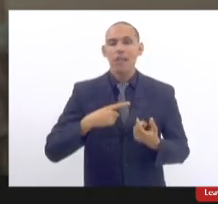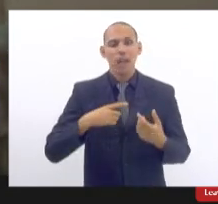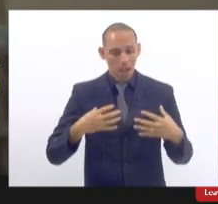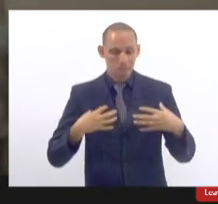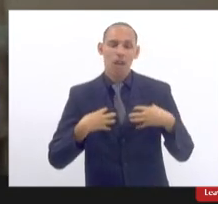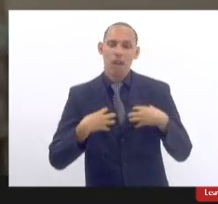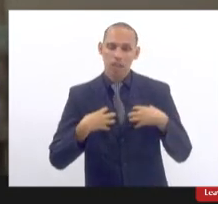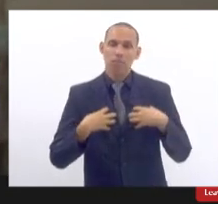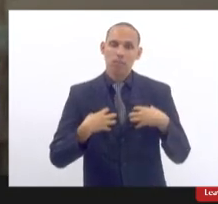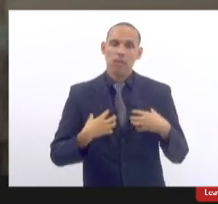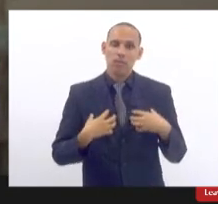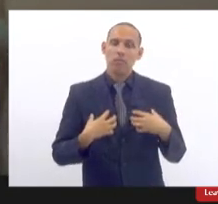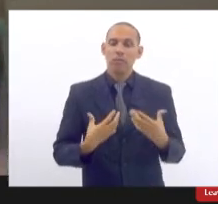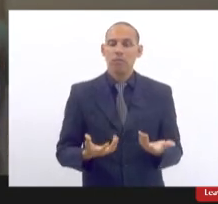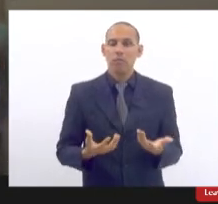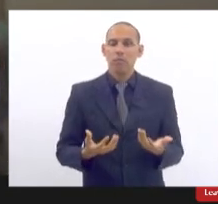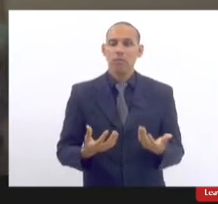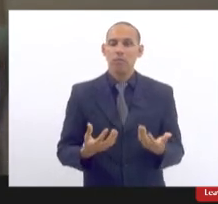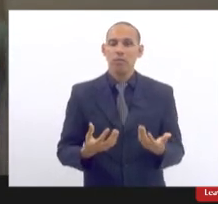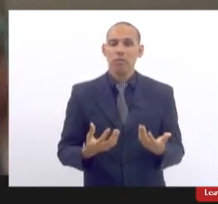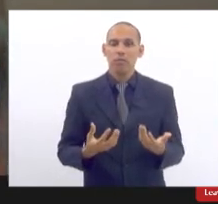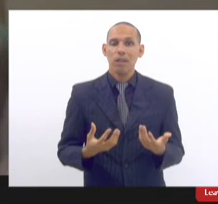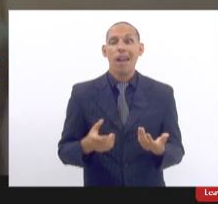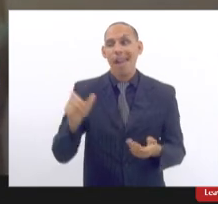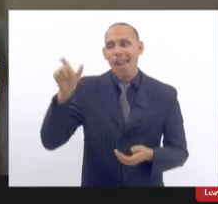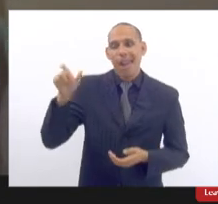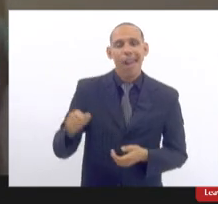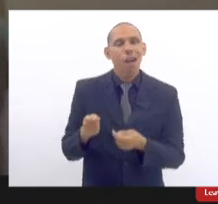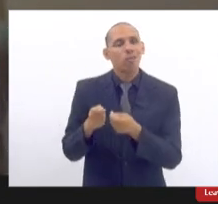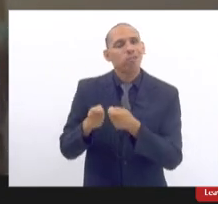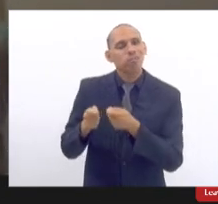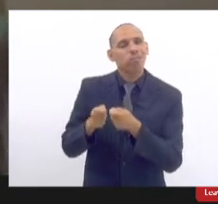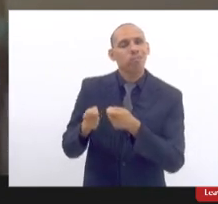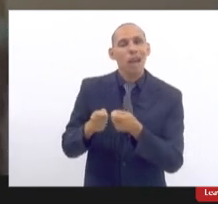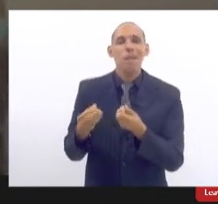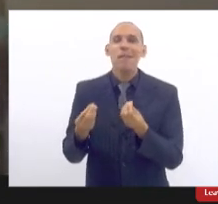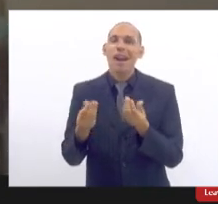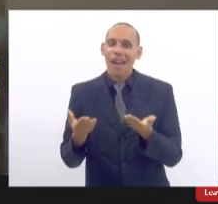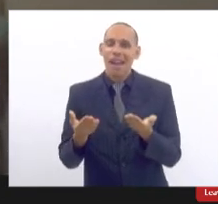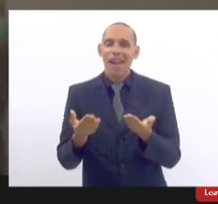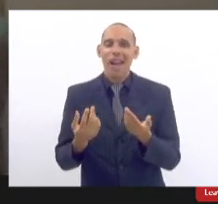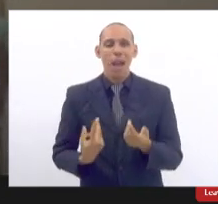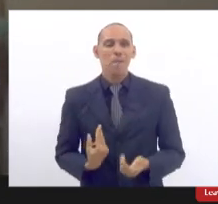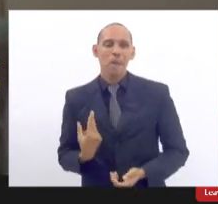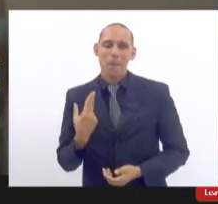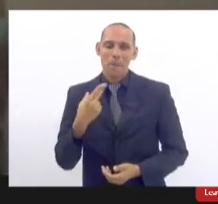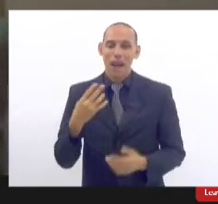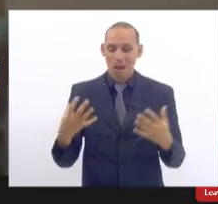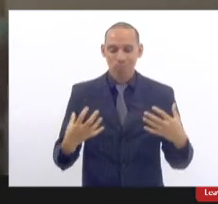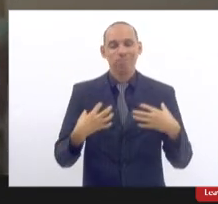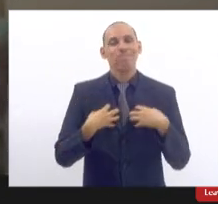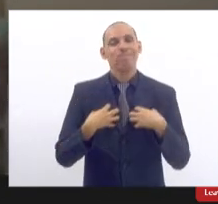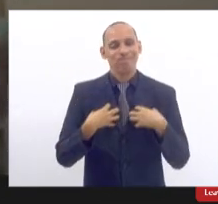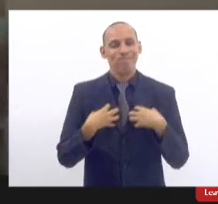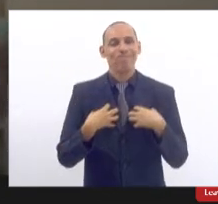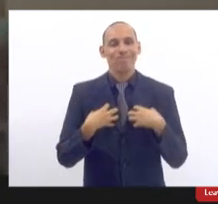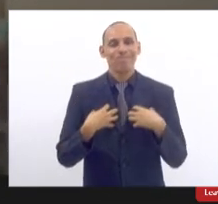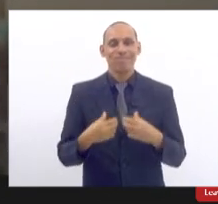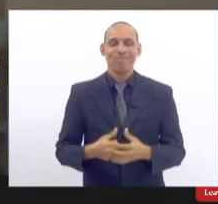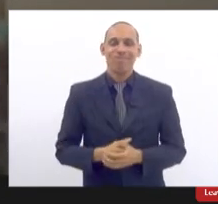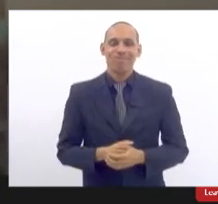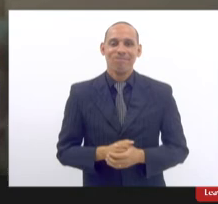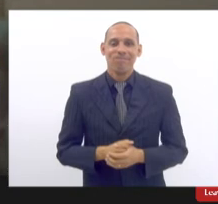mama ela estava economizando como falaram aí para poder fazer a cirurgia dela de implante de silicone